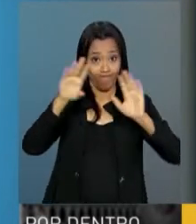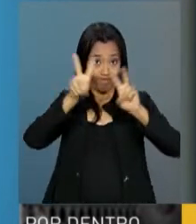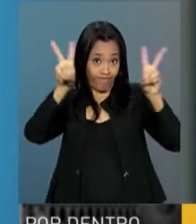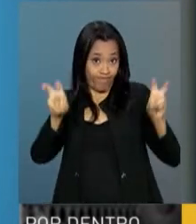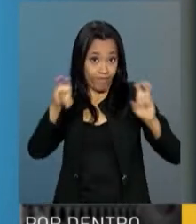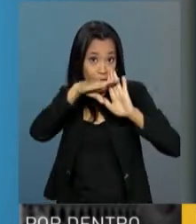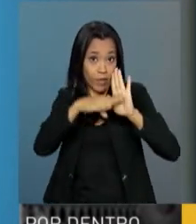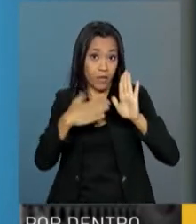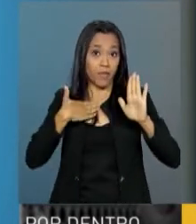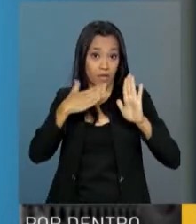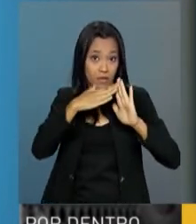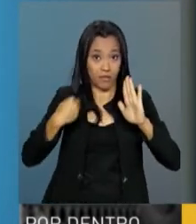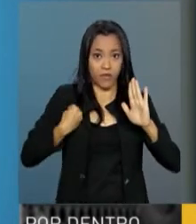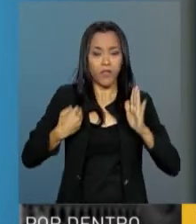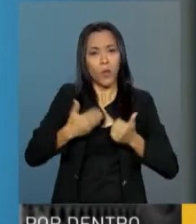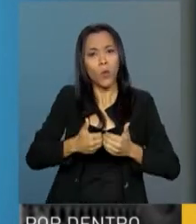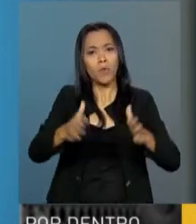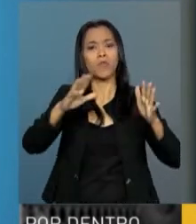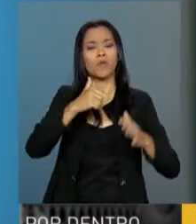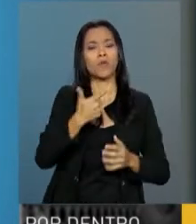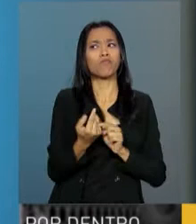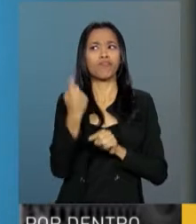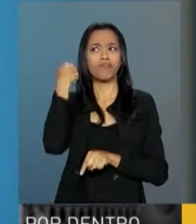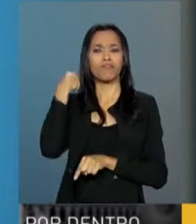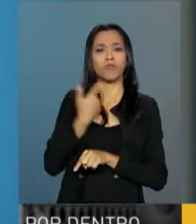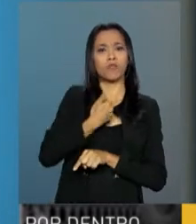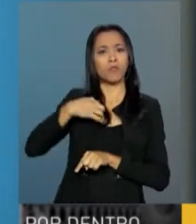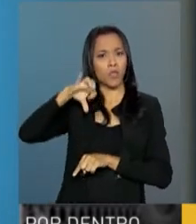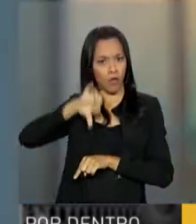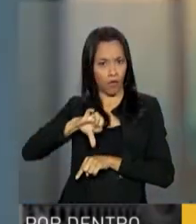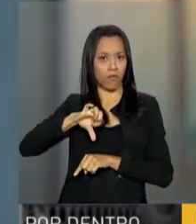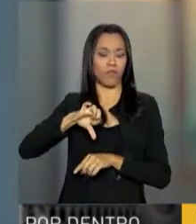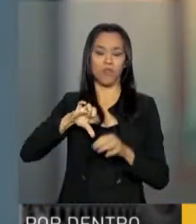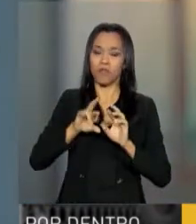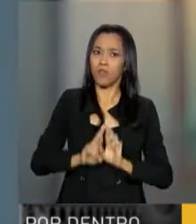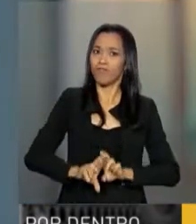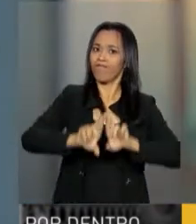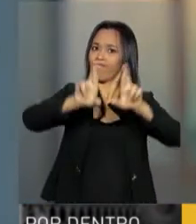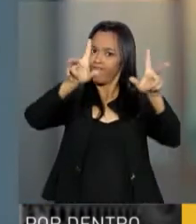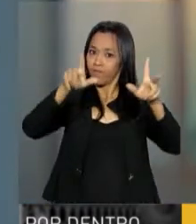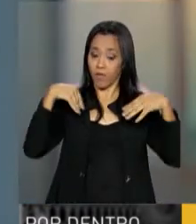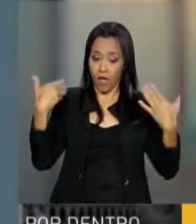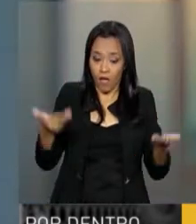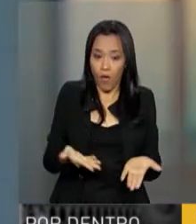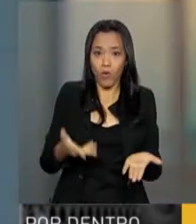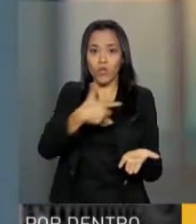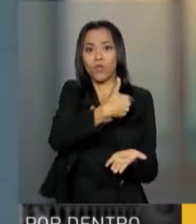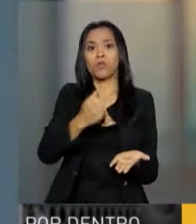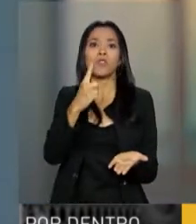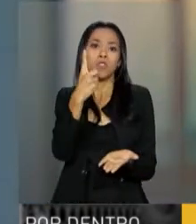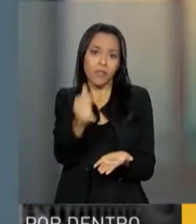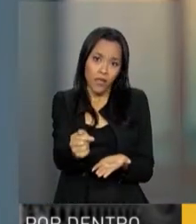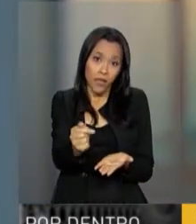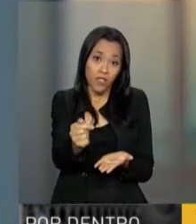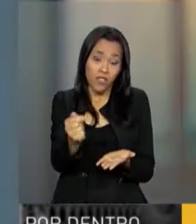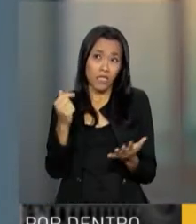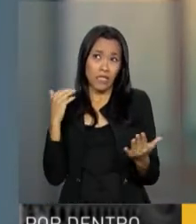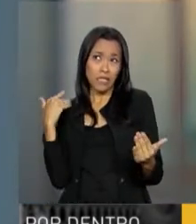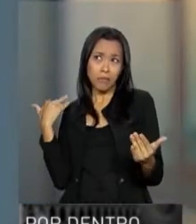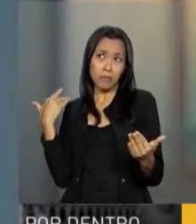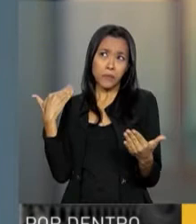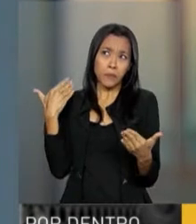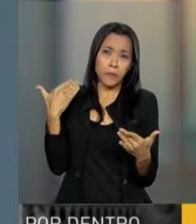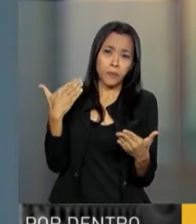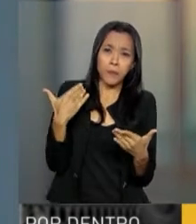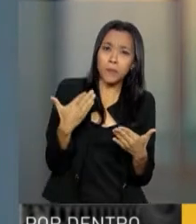em 2009 e foi um programa muito inovador. Nós estamos em 2017 e nesse transcurso